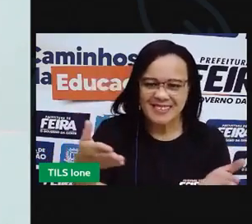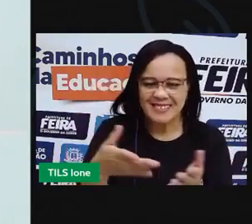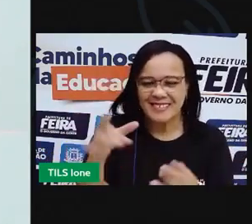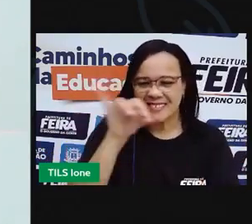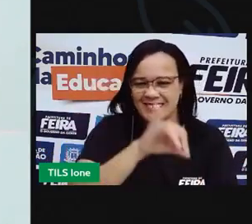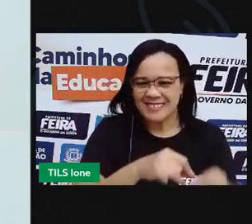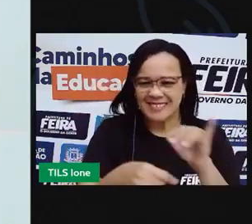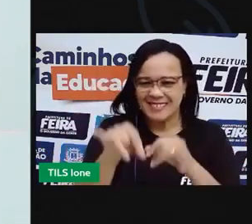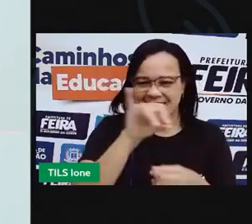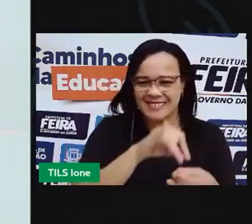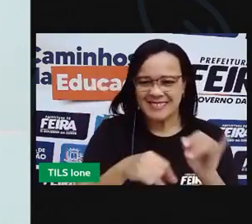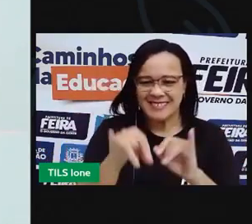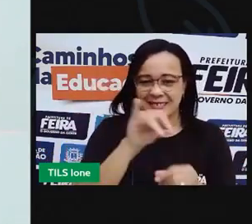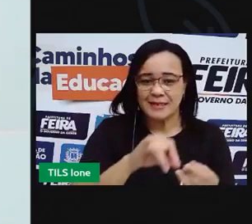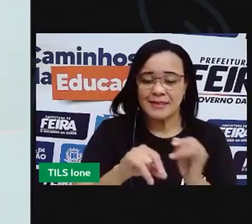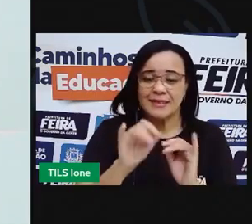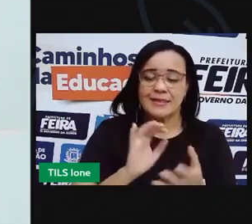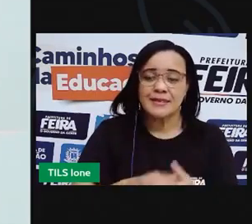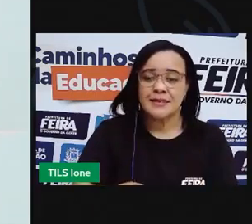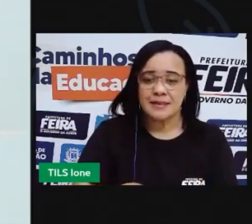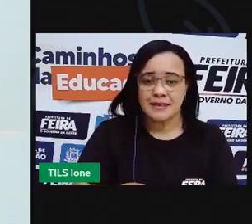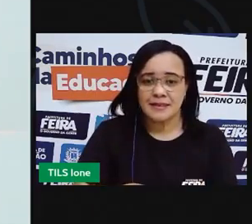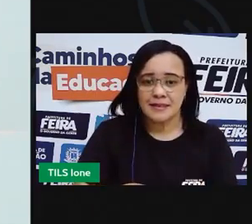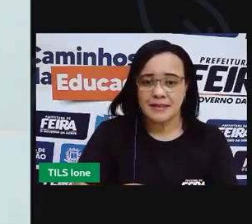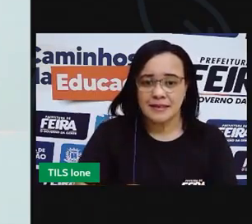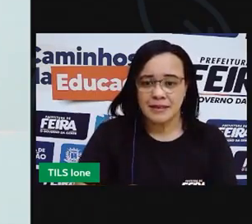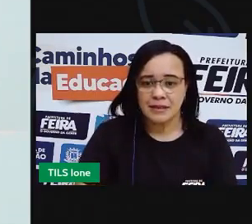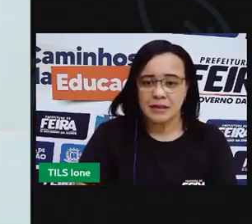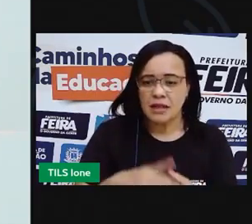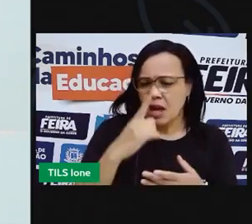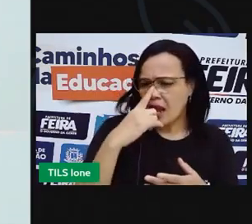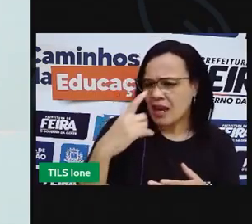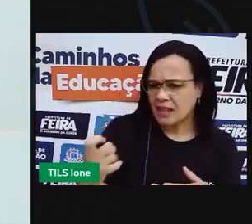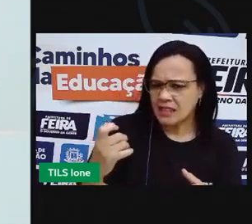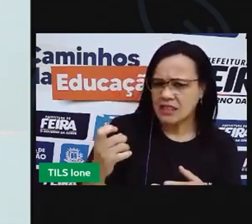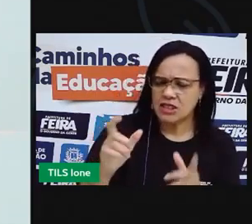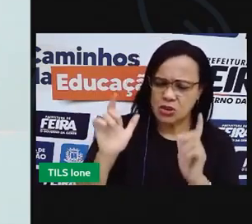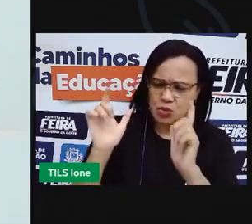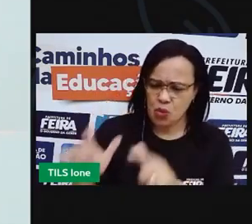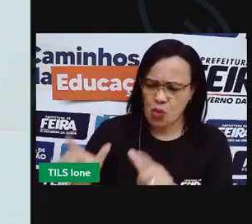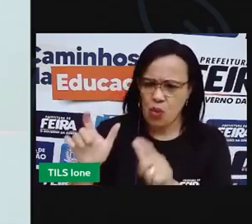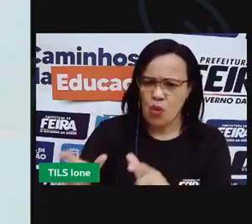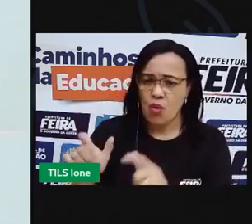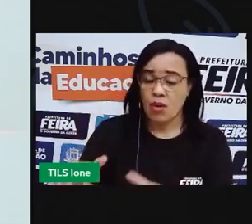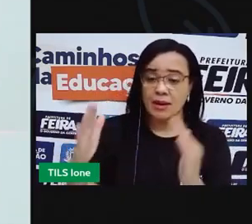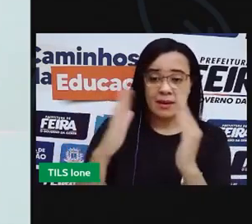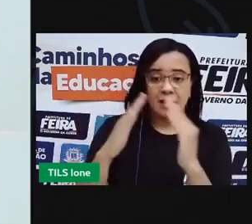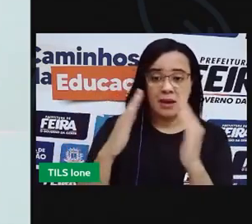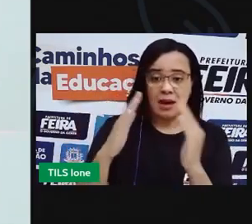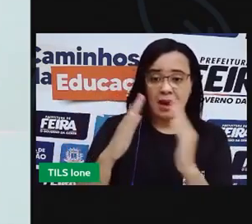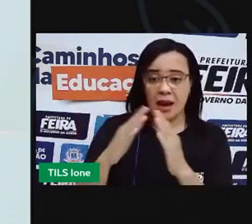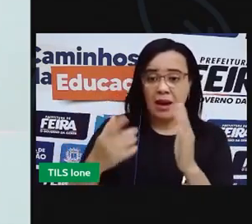você sabia que para a gente fazer um descarte do vidro em casa a gente precisa